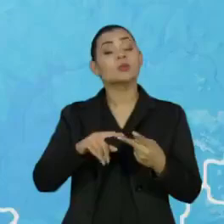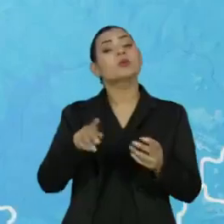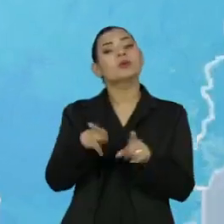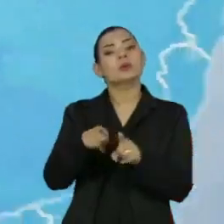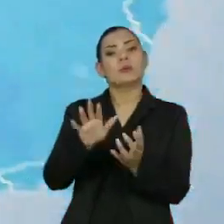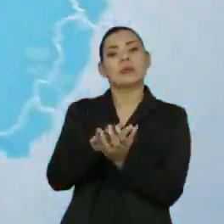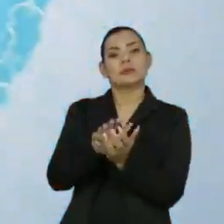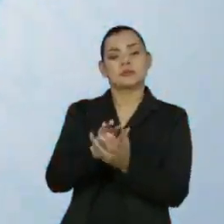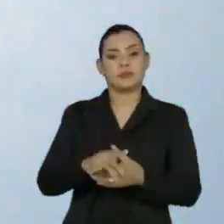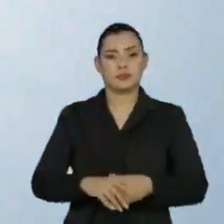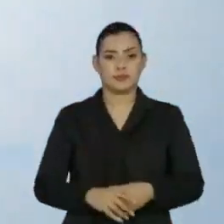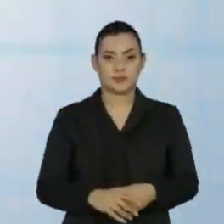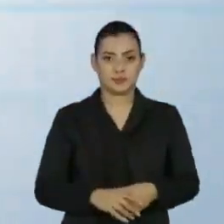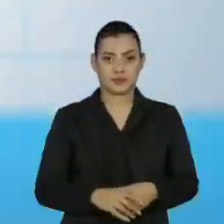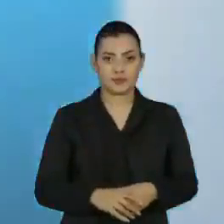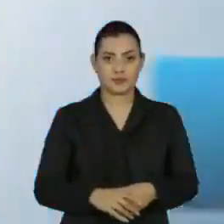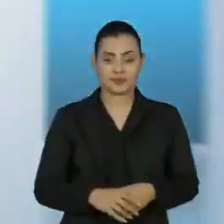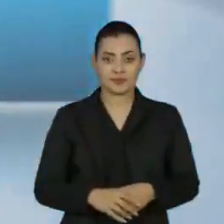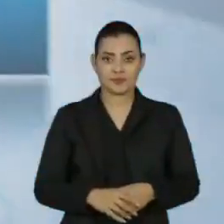Recife.